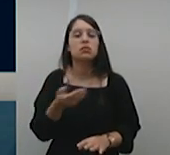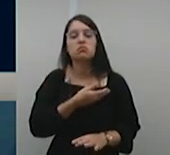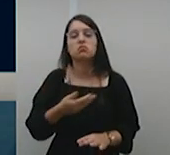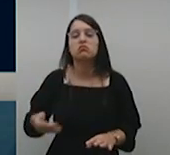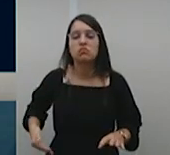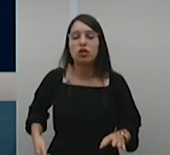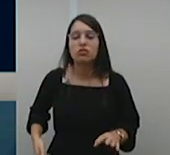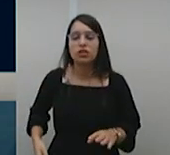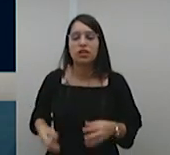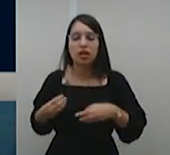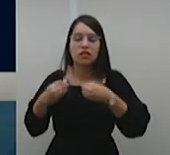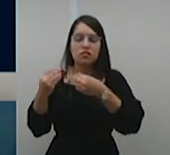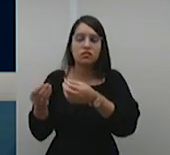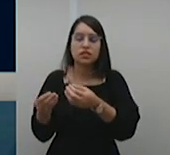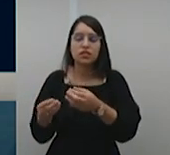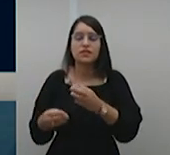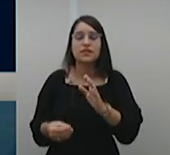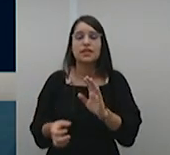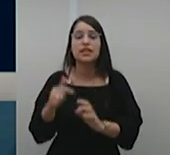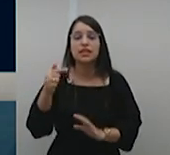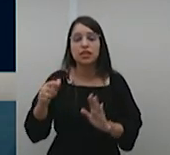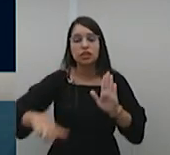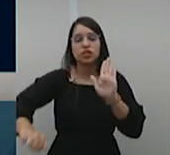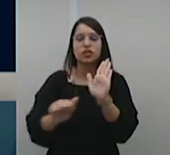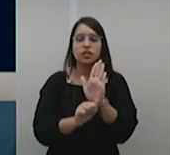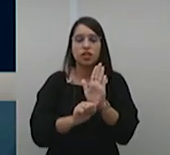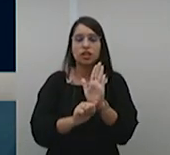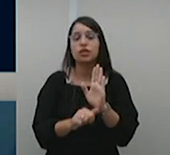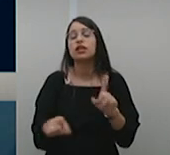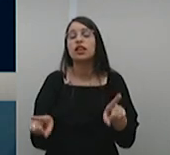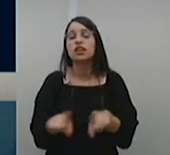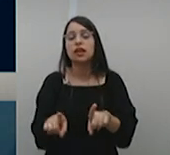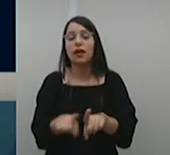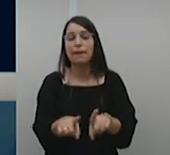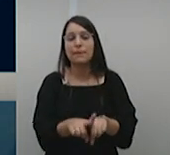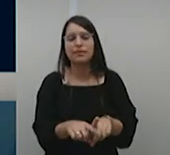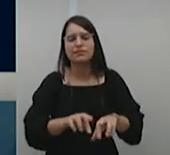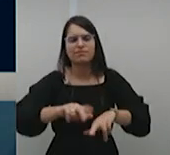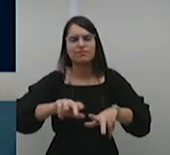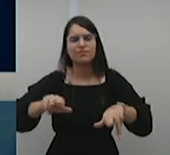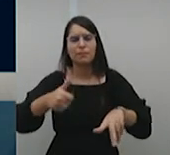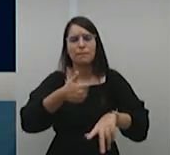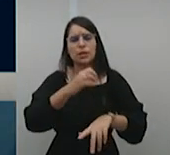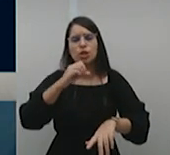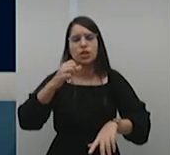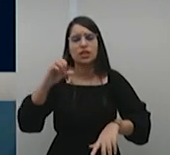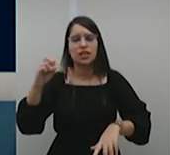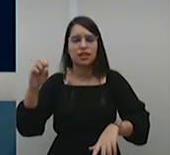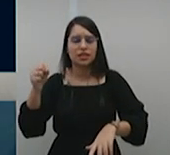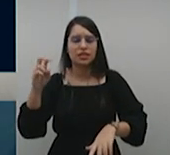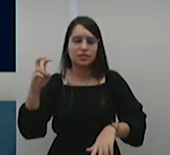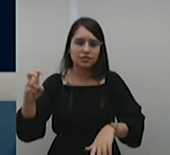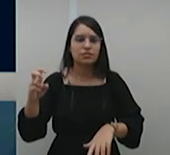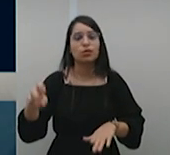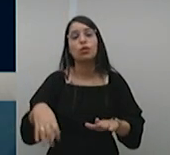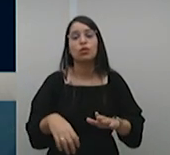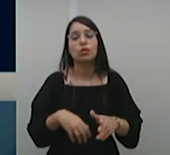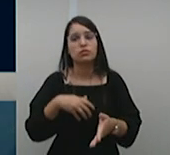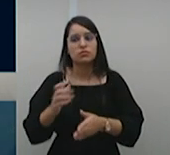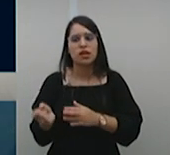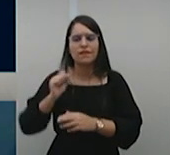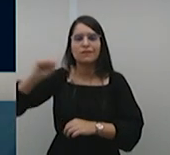manifestações envolvendo questões de méritos e outras relativas a referidas autoridades com prerrogativa